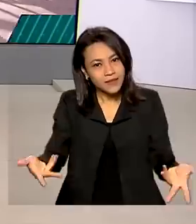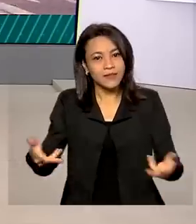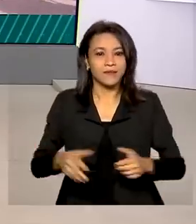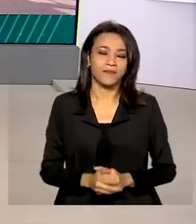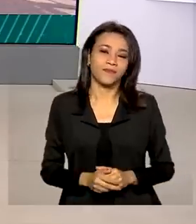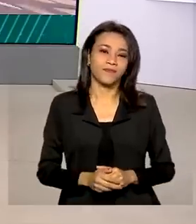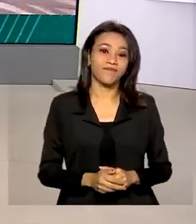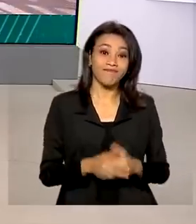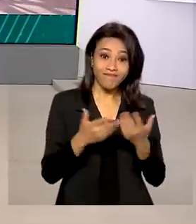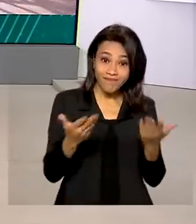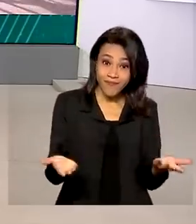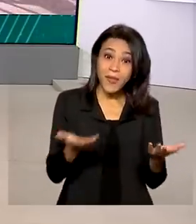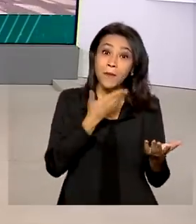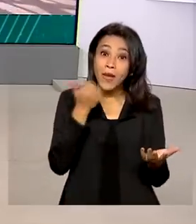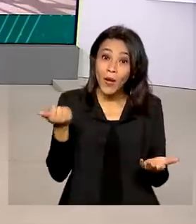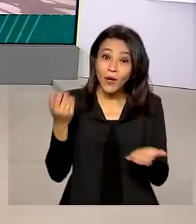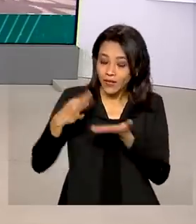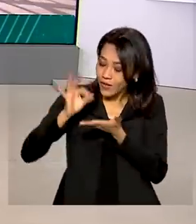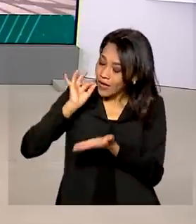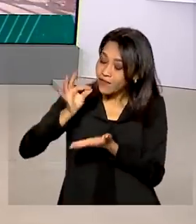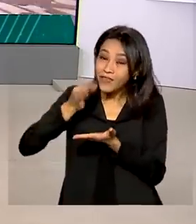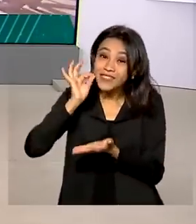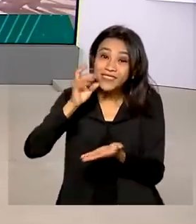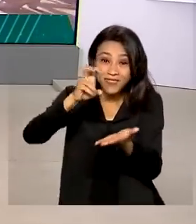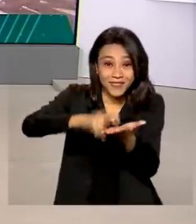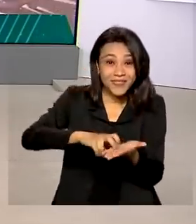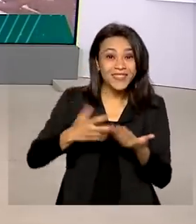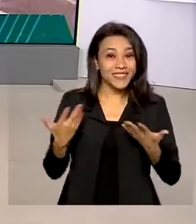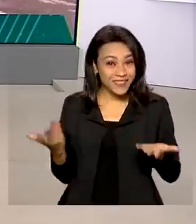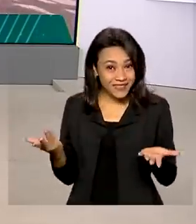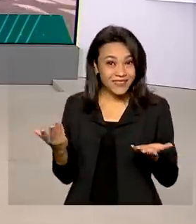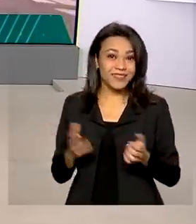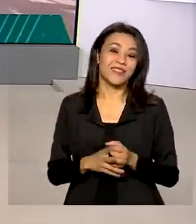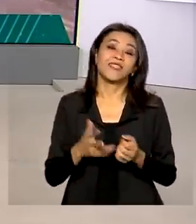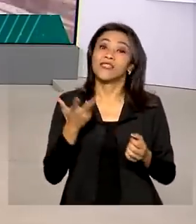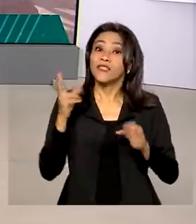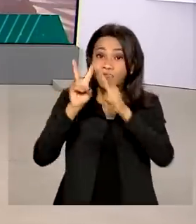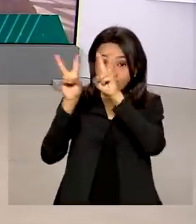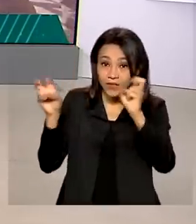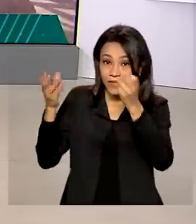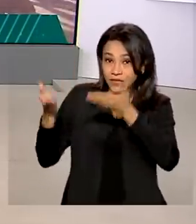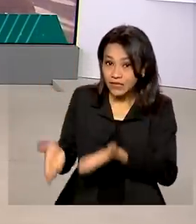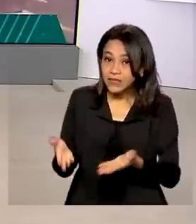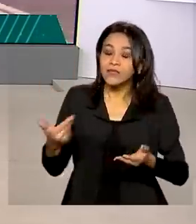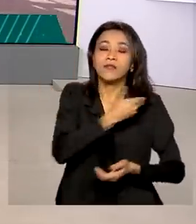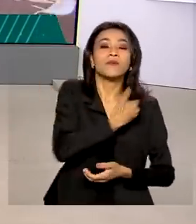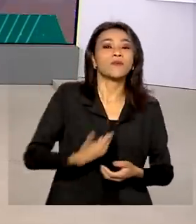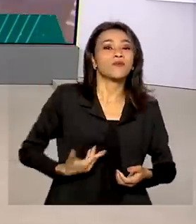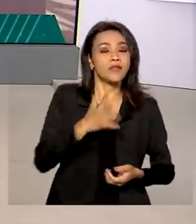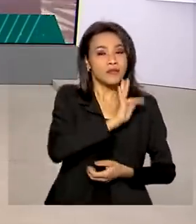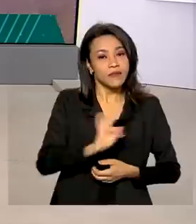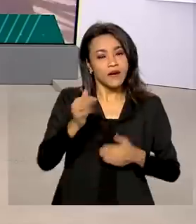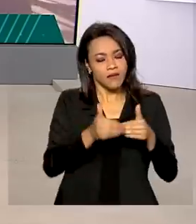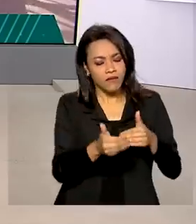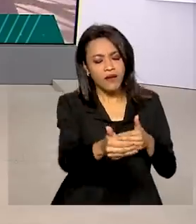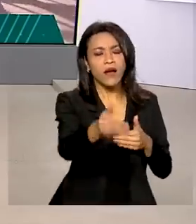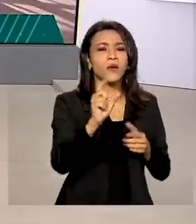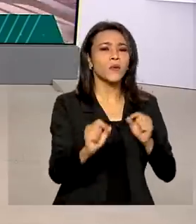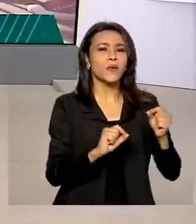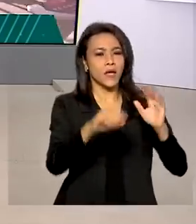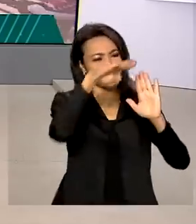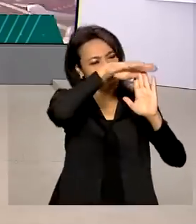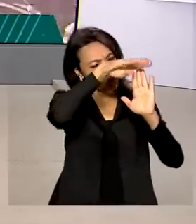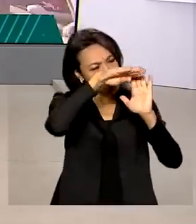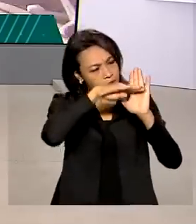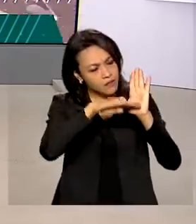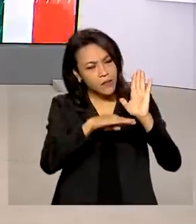Nada melhor do que tomar um cafezinho logo cedo, né? E falando no assunto, o governo federal vai implantar a classificação